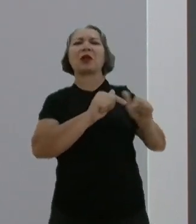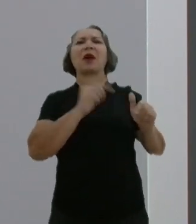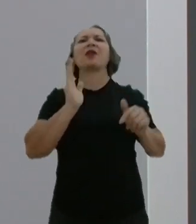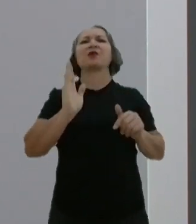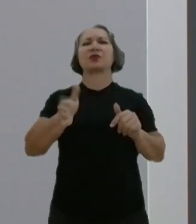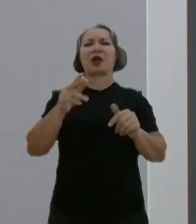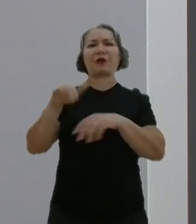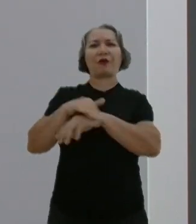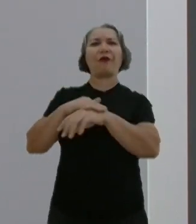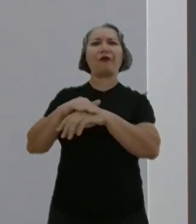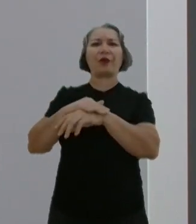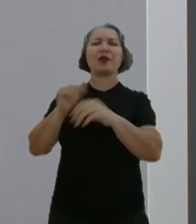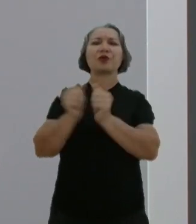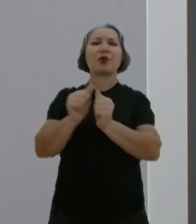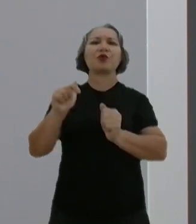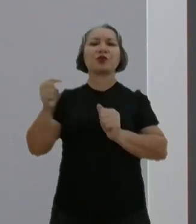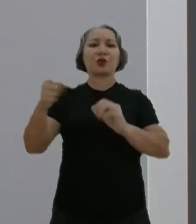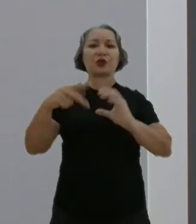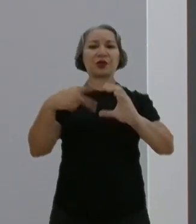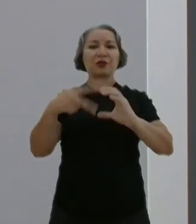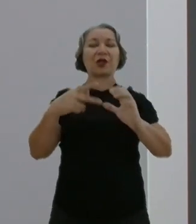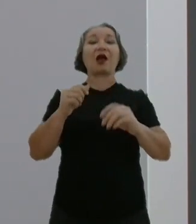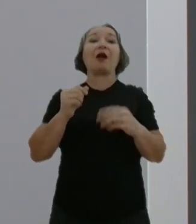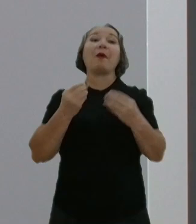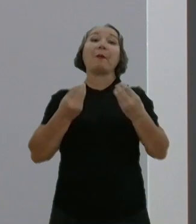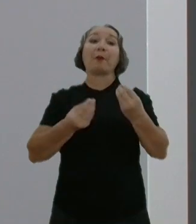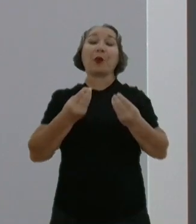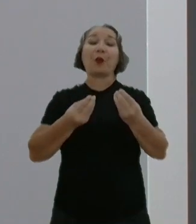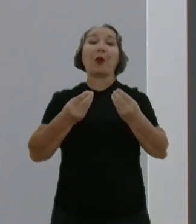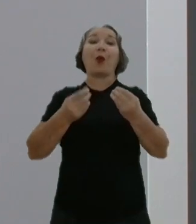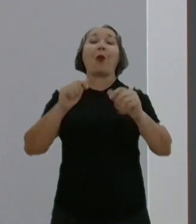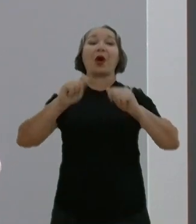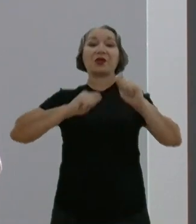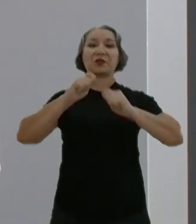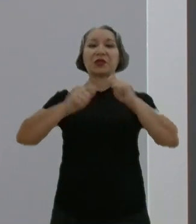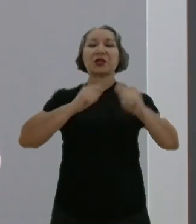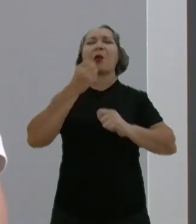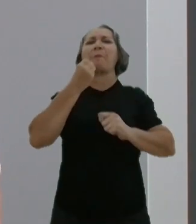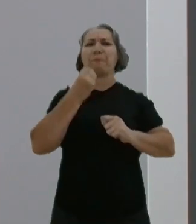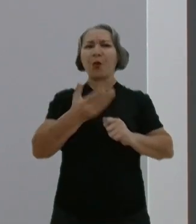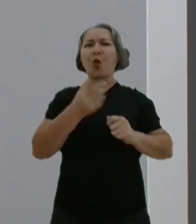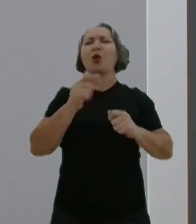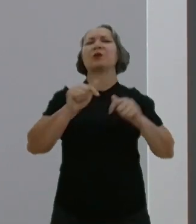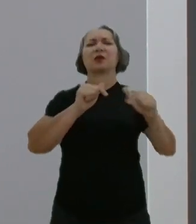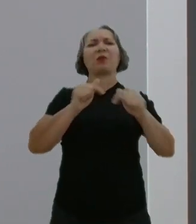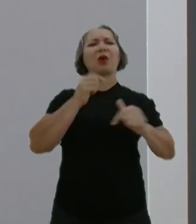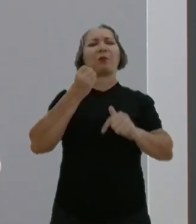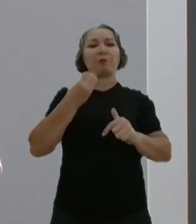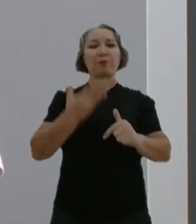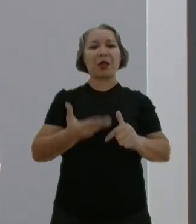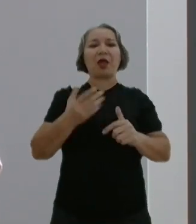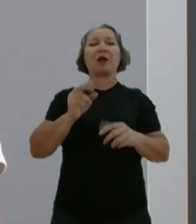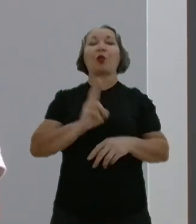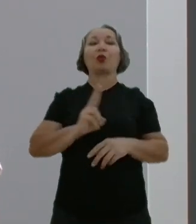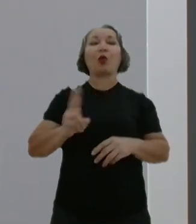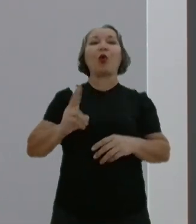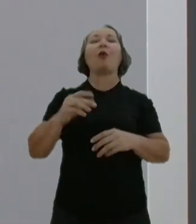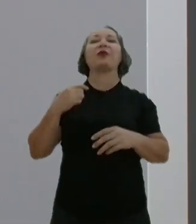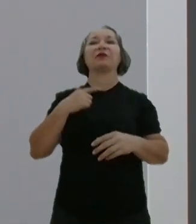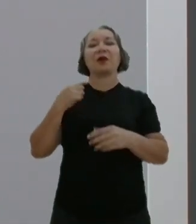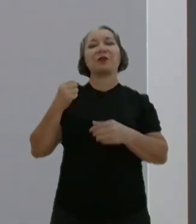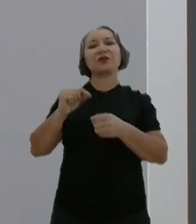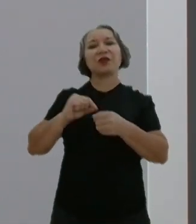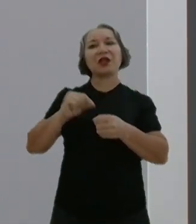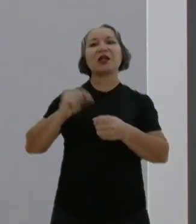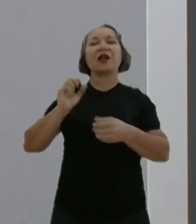administrativa da Câmara, ele tem feito a contento. Então, será um nome construído, acho que há várias mãos, no caso,